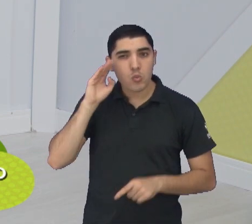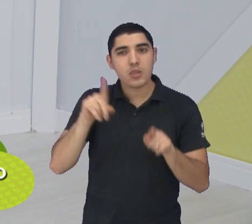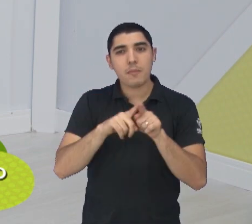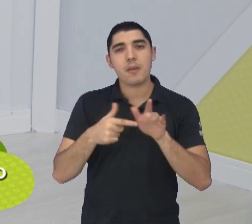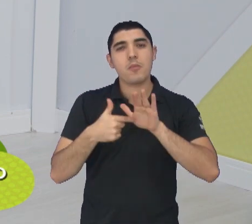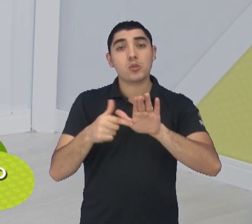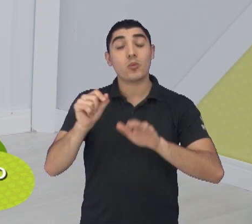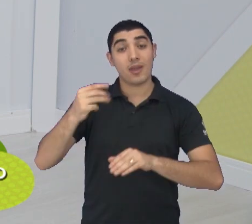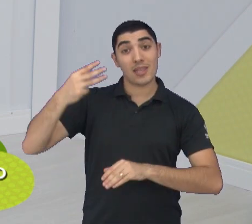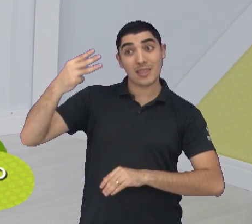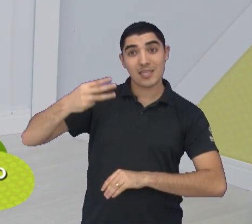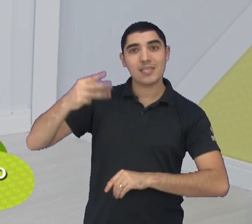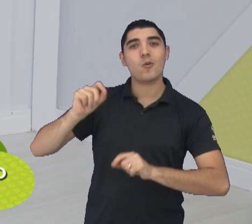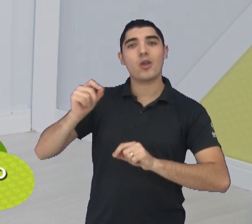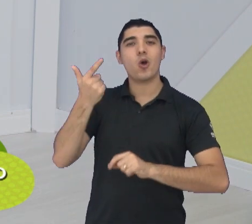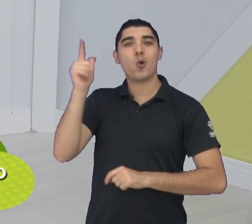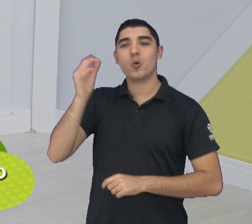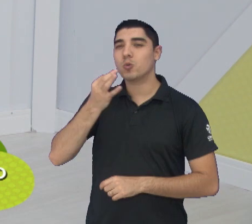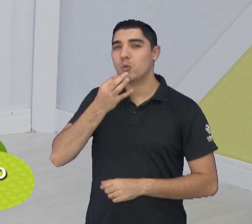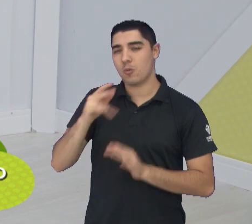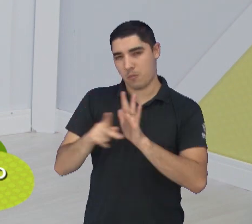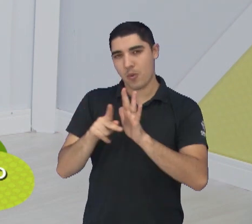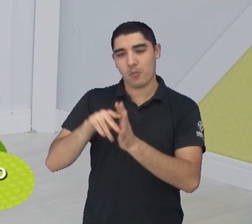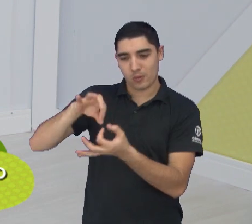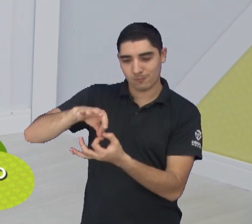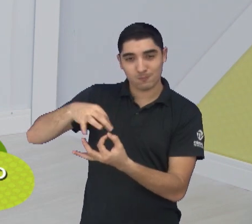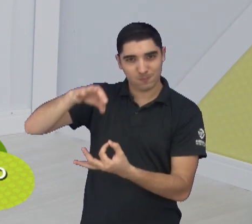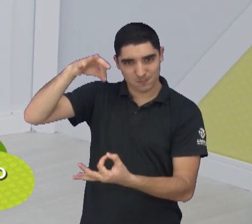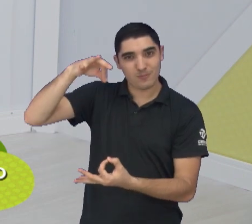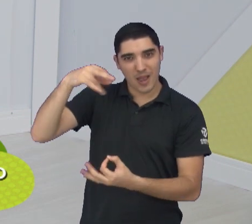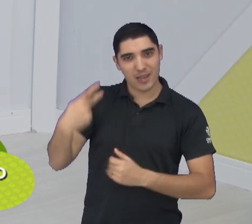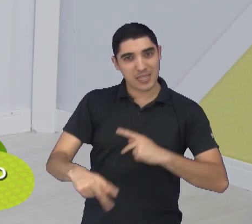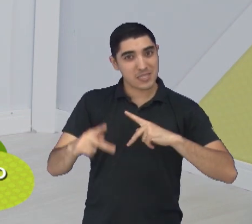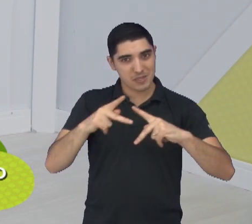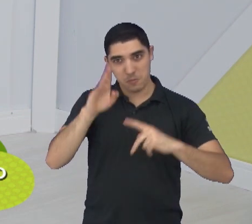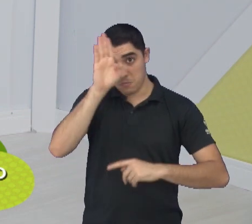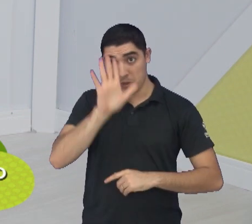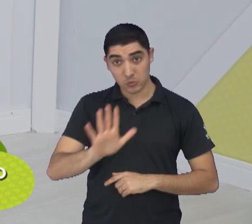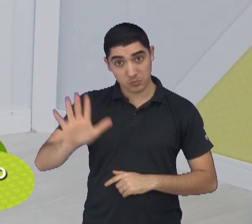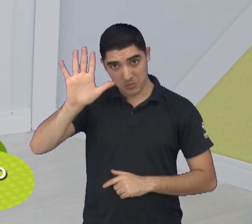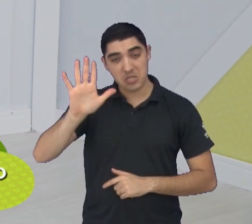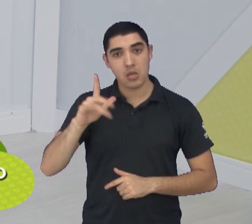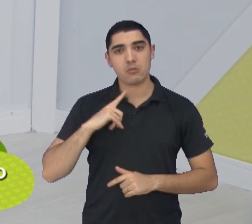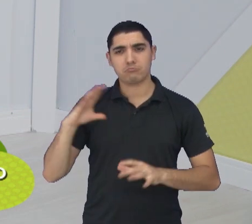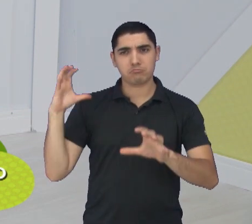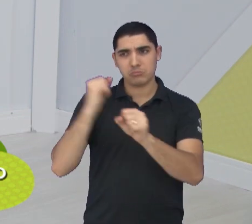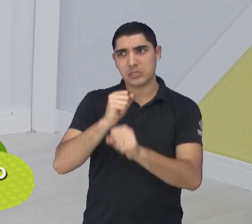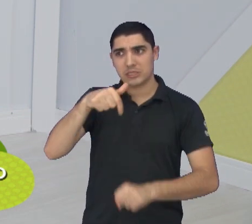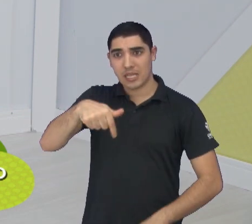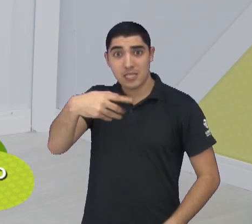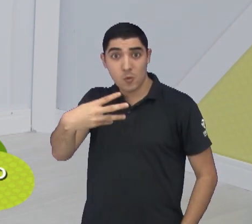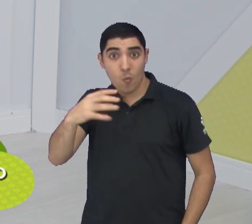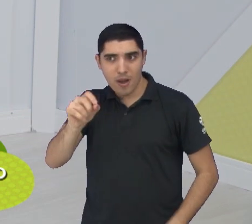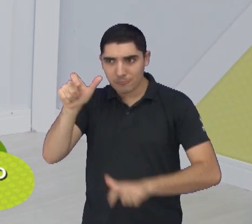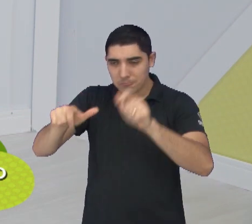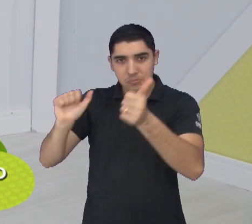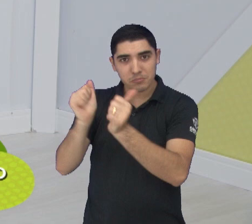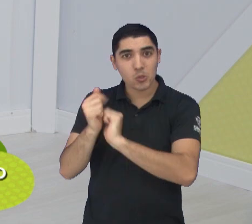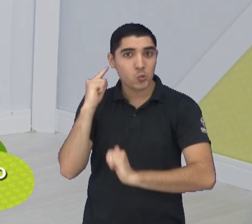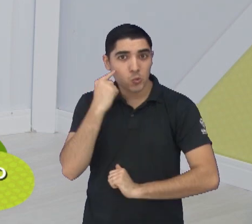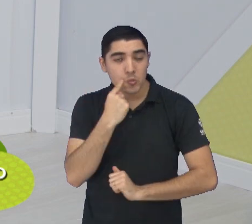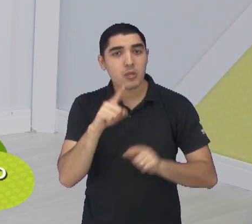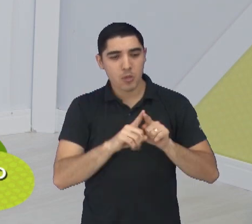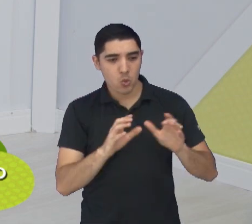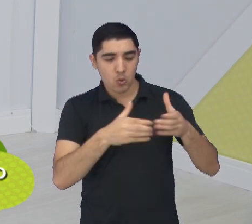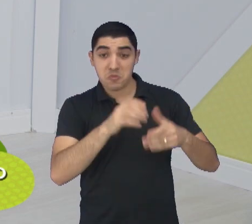a terceira edição da Surdo Olimpíada Nacional, evento que reuniu mais de 740 atletas surdos e membros de comissões